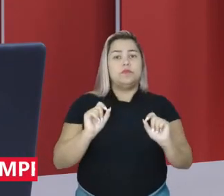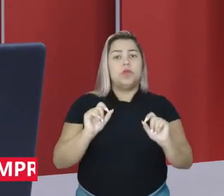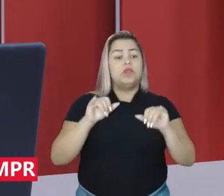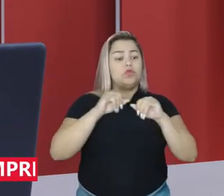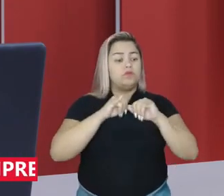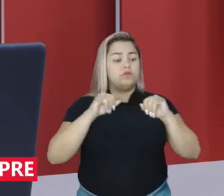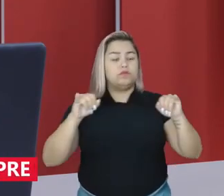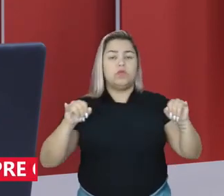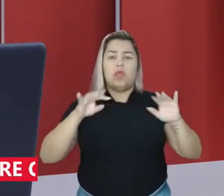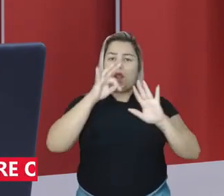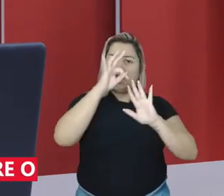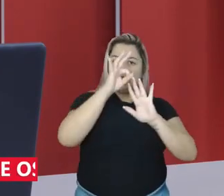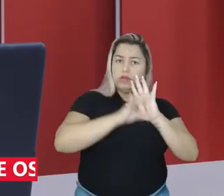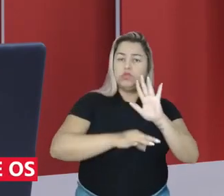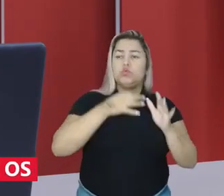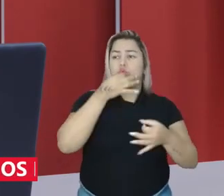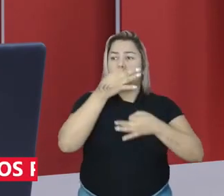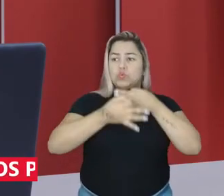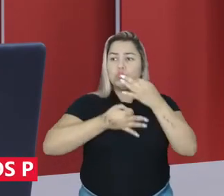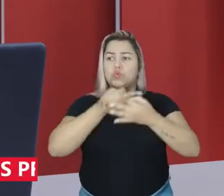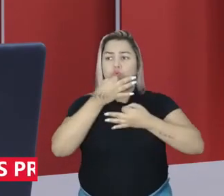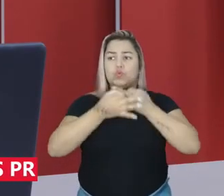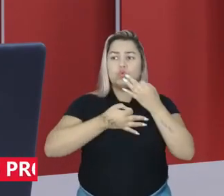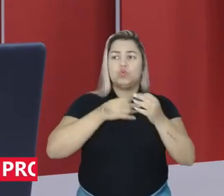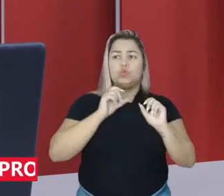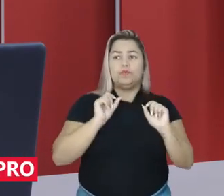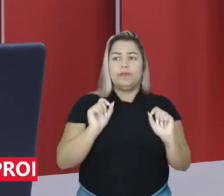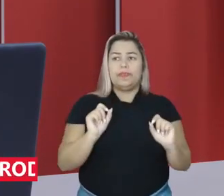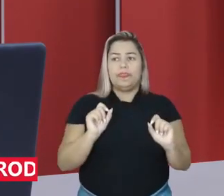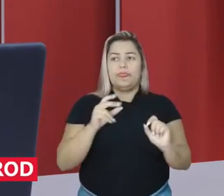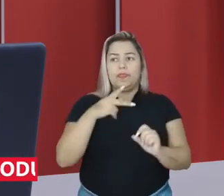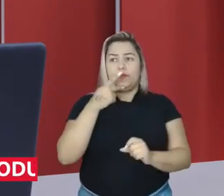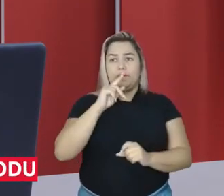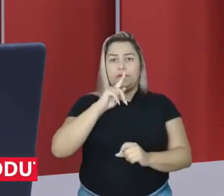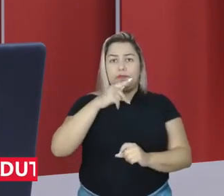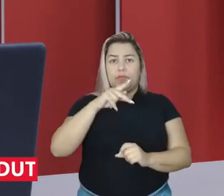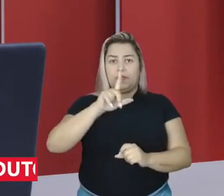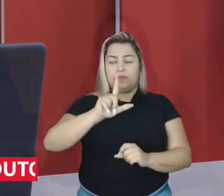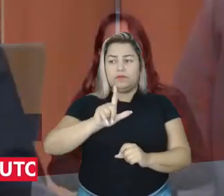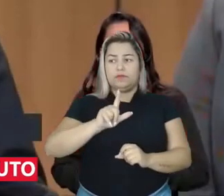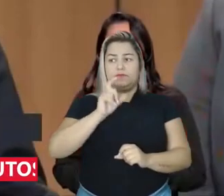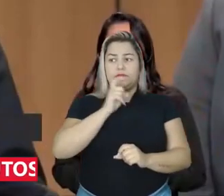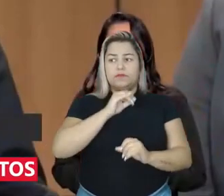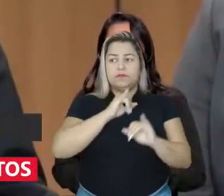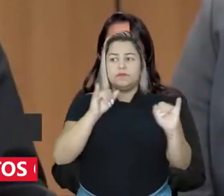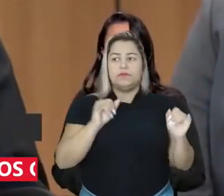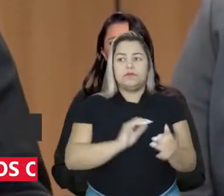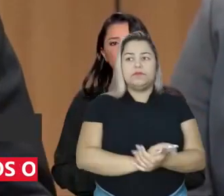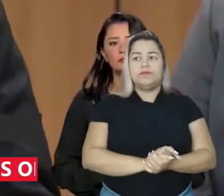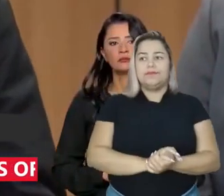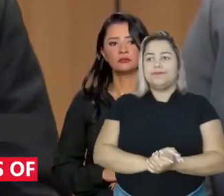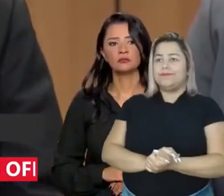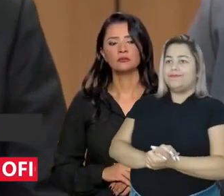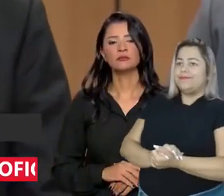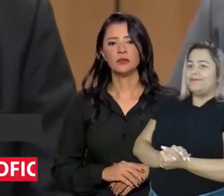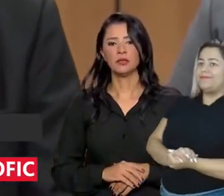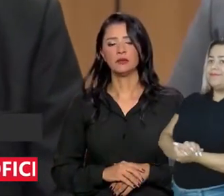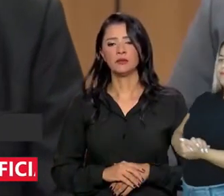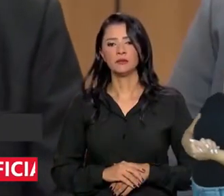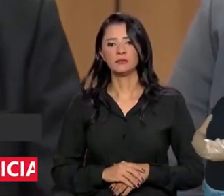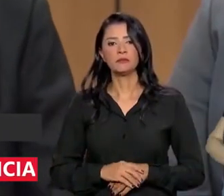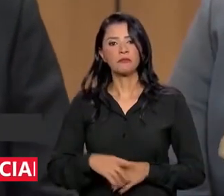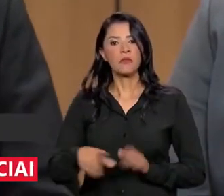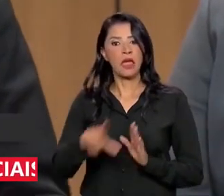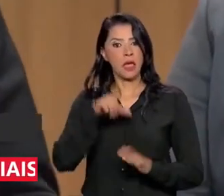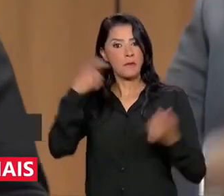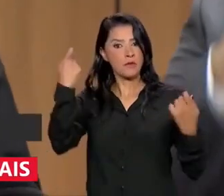divulgar textos opinativos também contra o PL das fake news. O primeiro aspecto que deve ficar